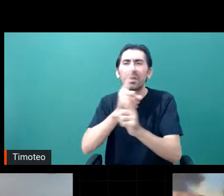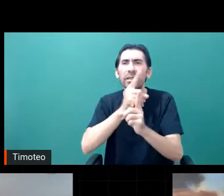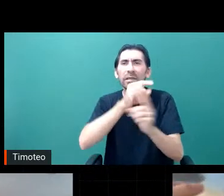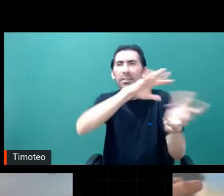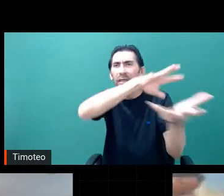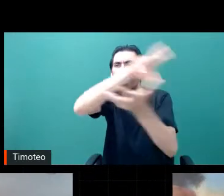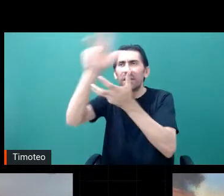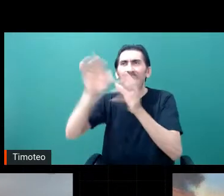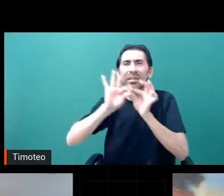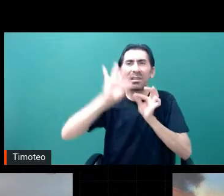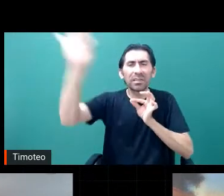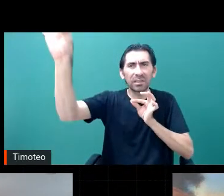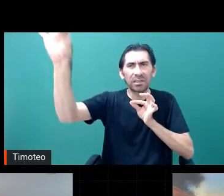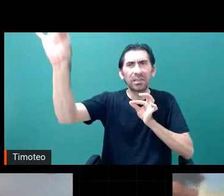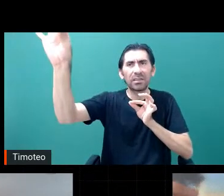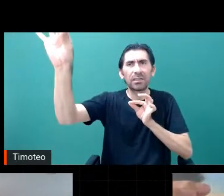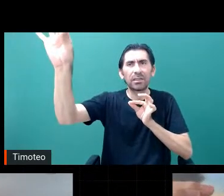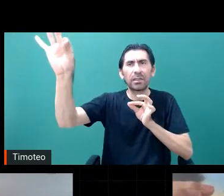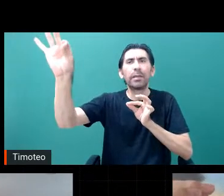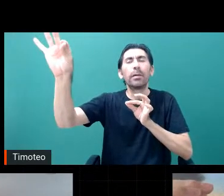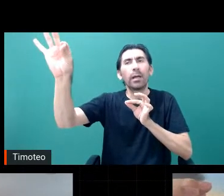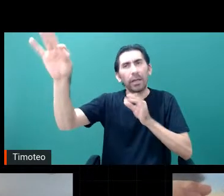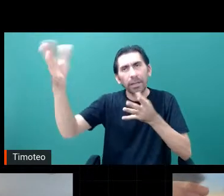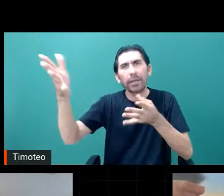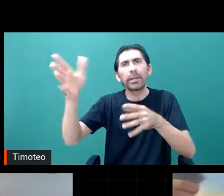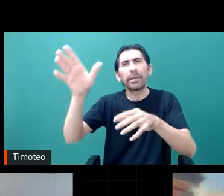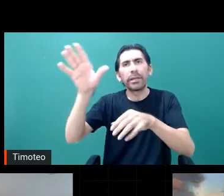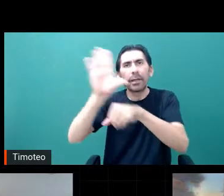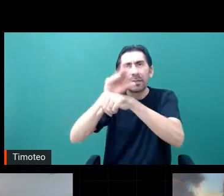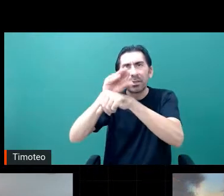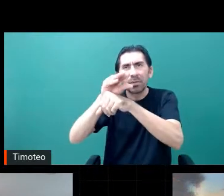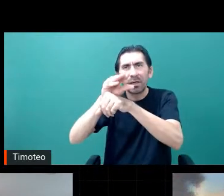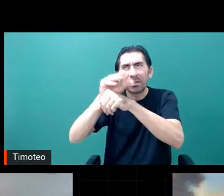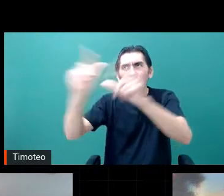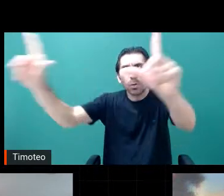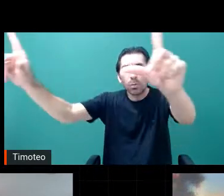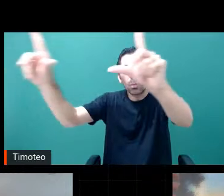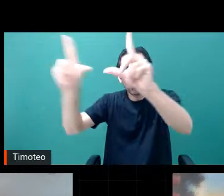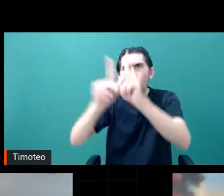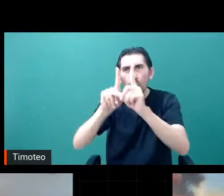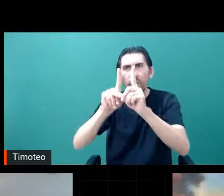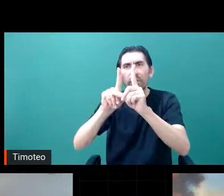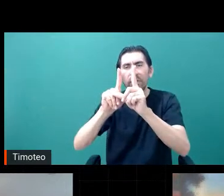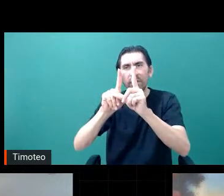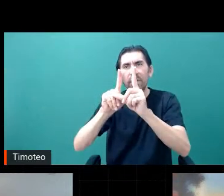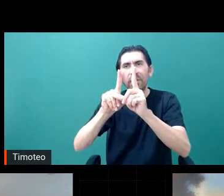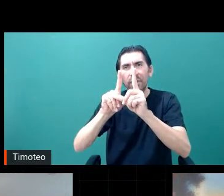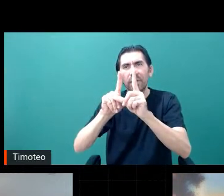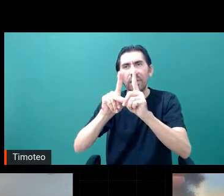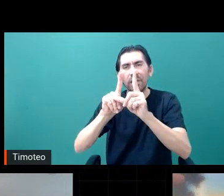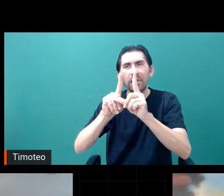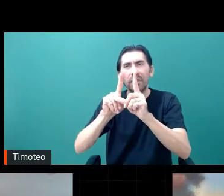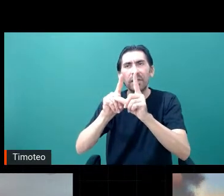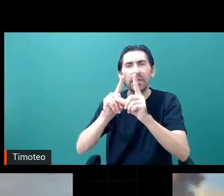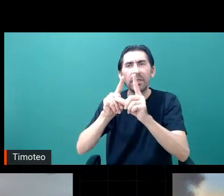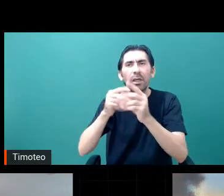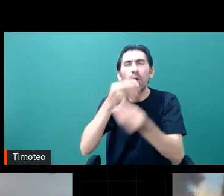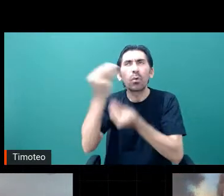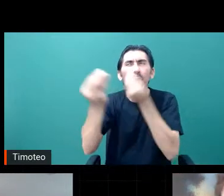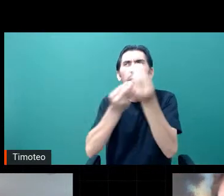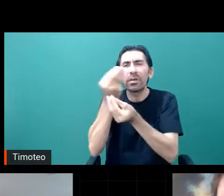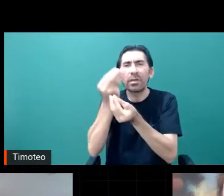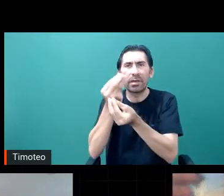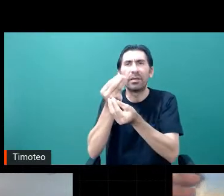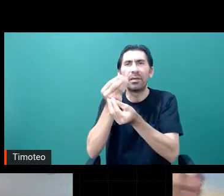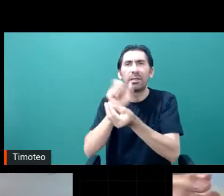vai, as imagens ficam menores, você tem que ter uma resolução muito grande para poder perceber qual é a morfologia do objeto. Isso nem